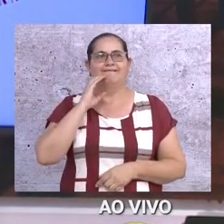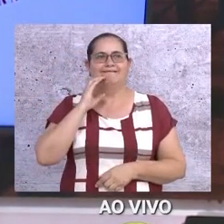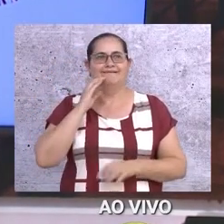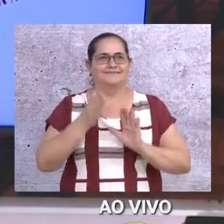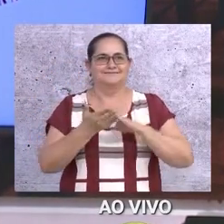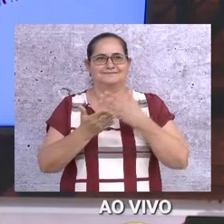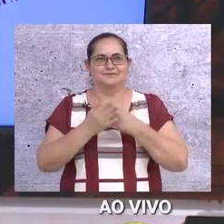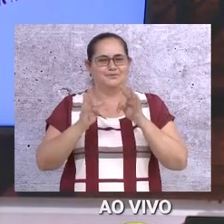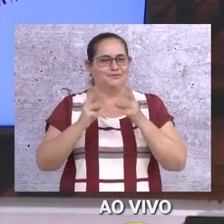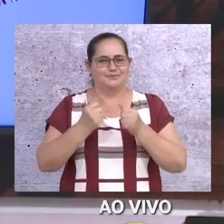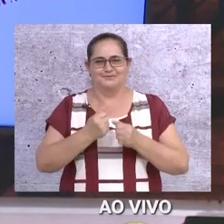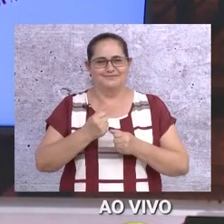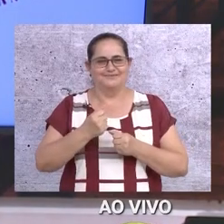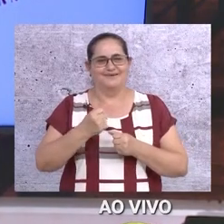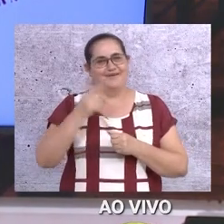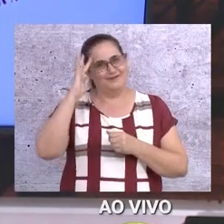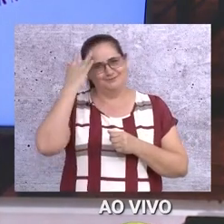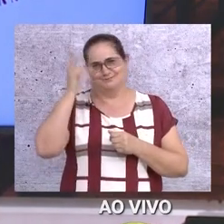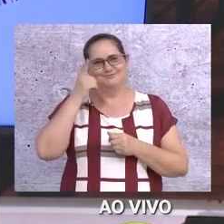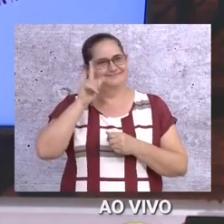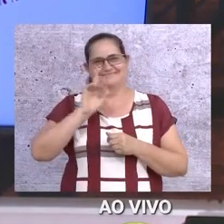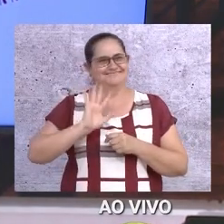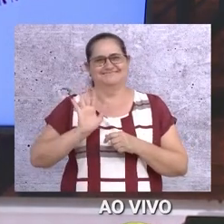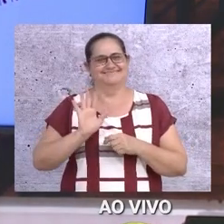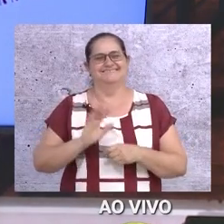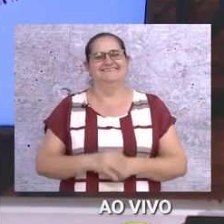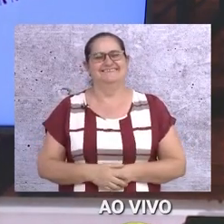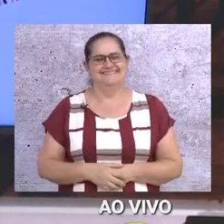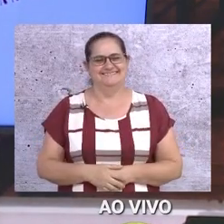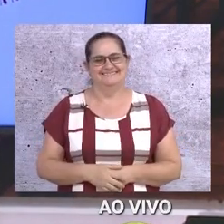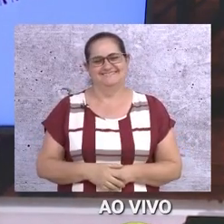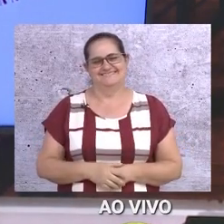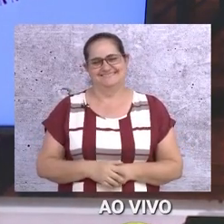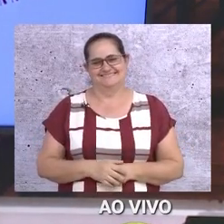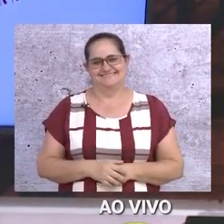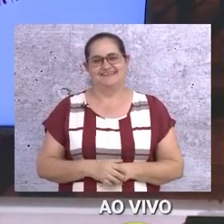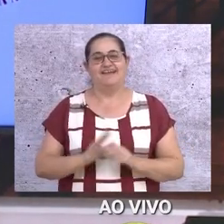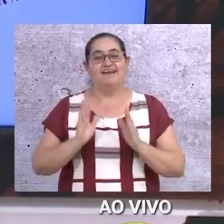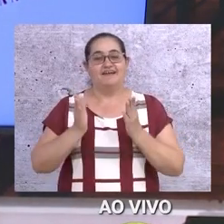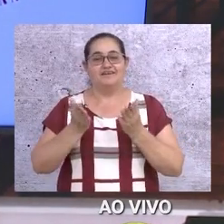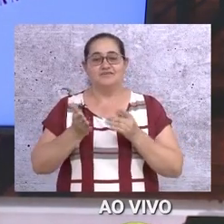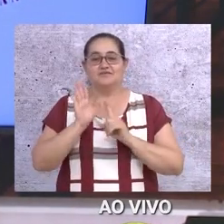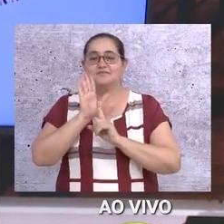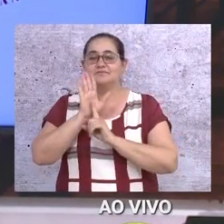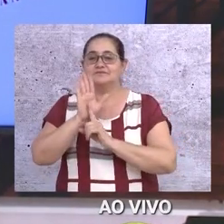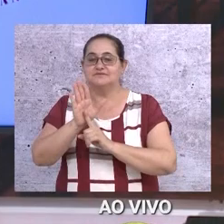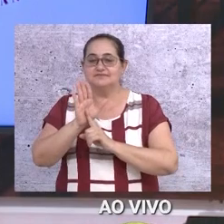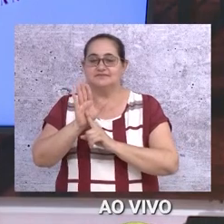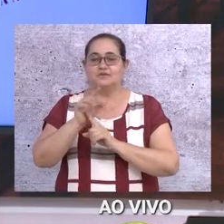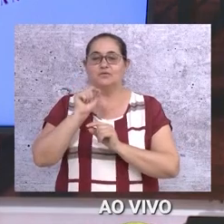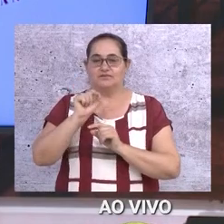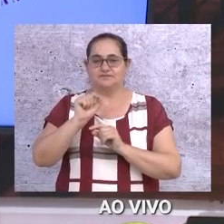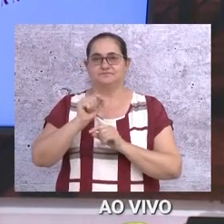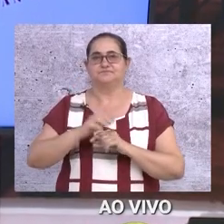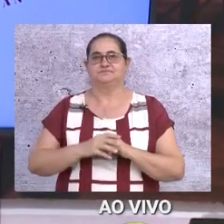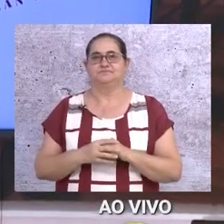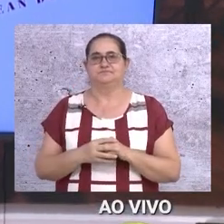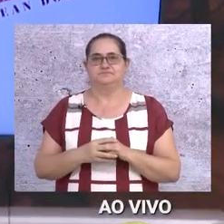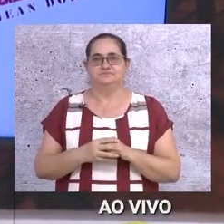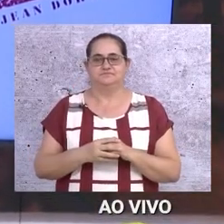traduzir tudo isso aí agora, hein? Rapaz do céu! Bom, e agora eu vou mostrar para vocês um VT, gente.